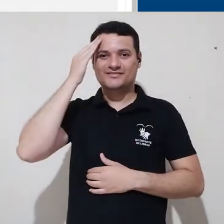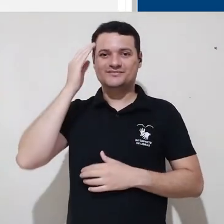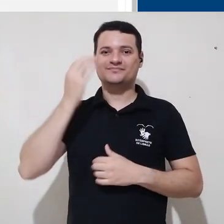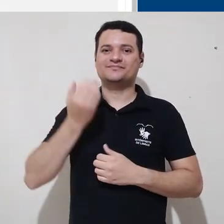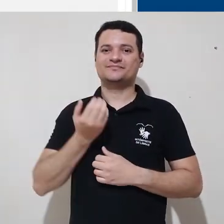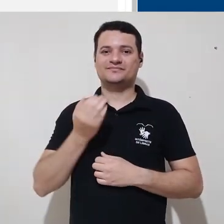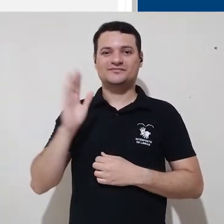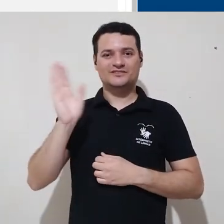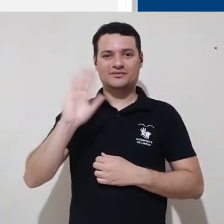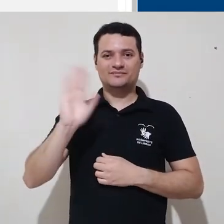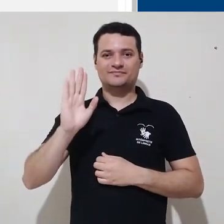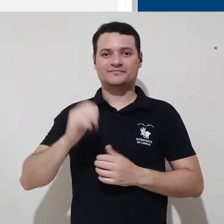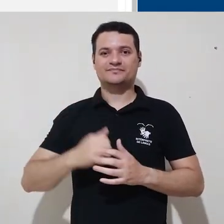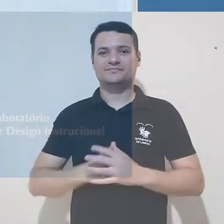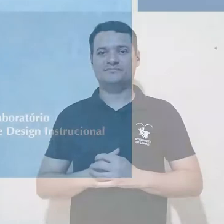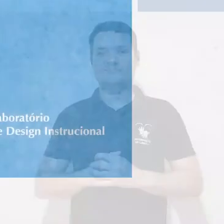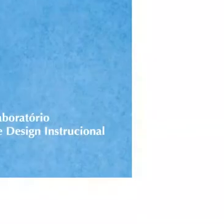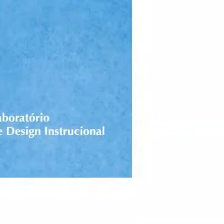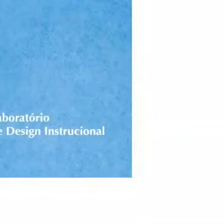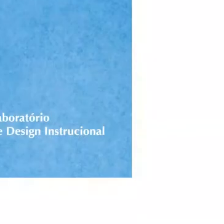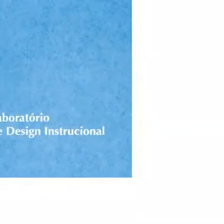entendido. Até a próxima aula.